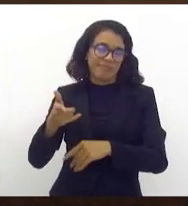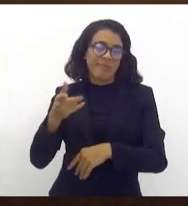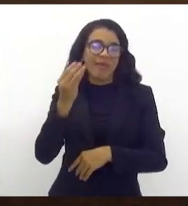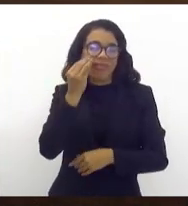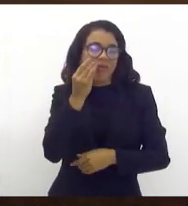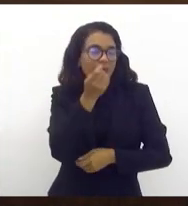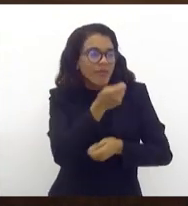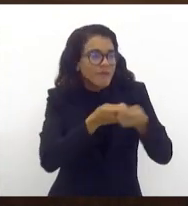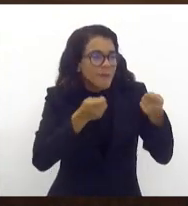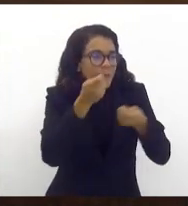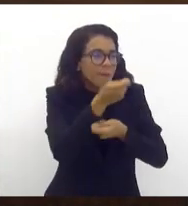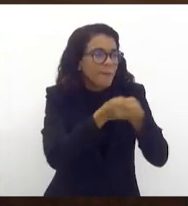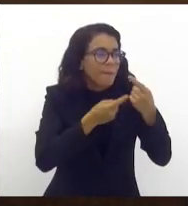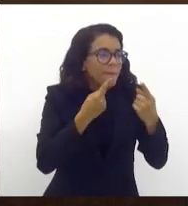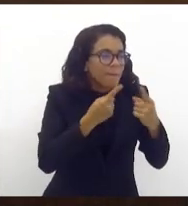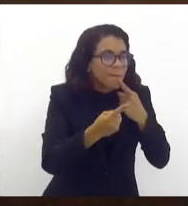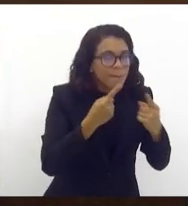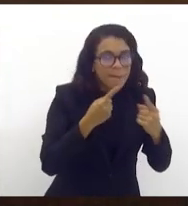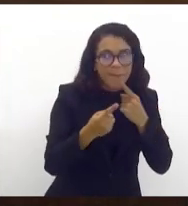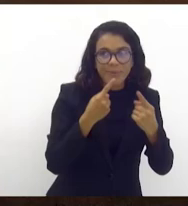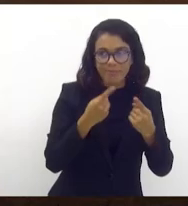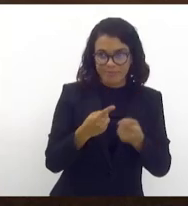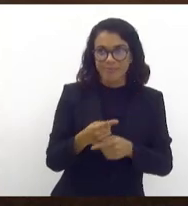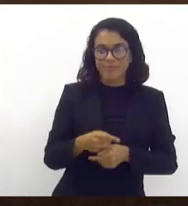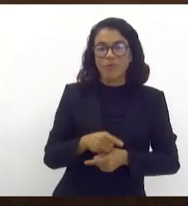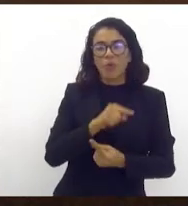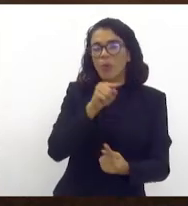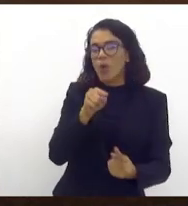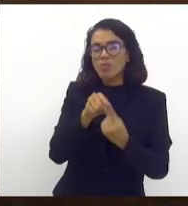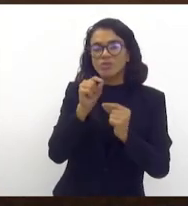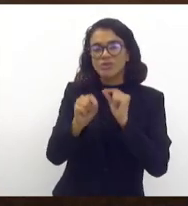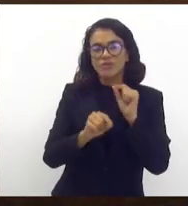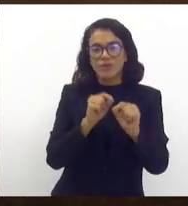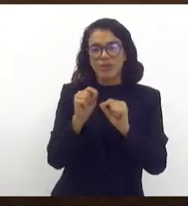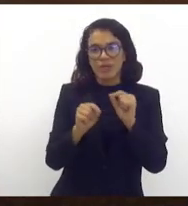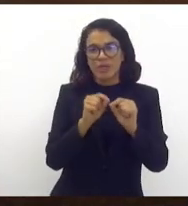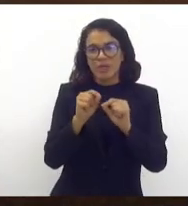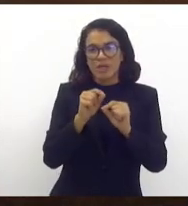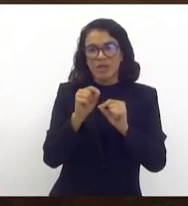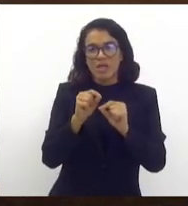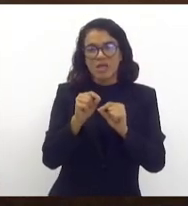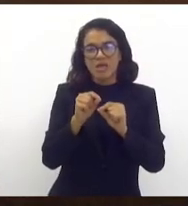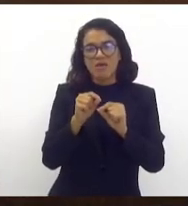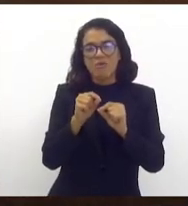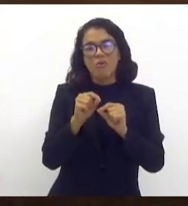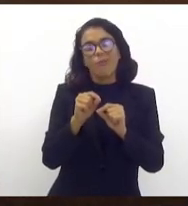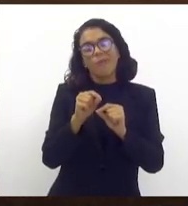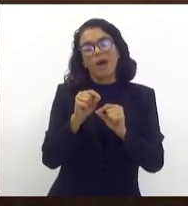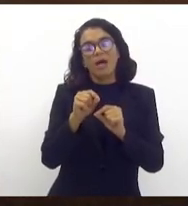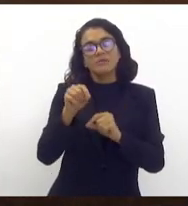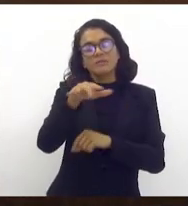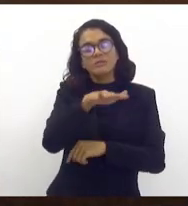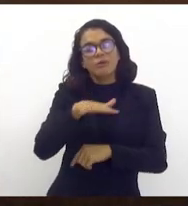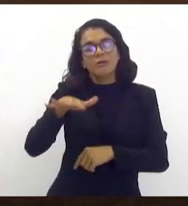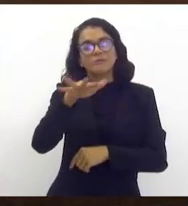necessária com os atores envolvidos, para que a gente possa criar uma perspectiva de futuro saudável à